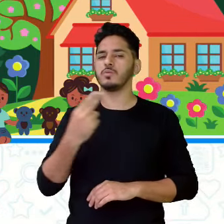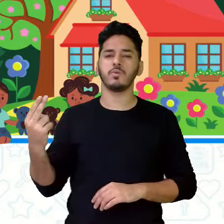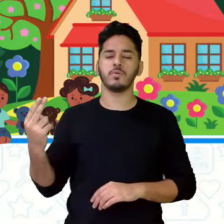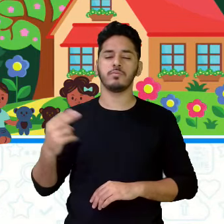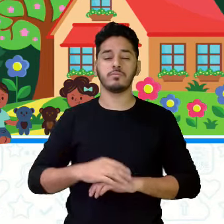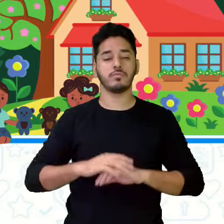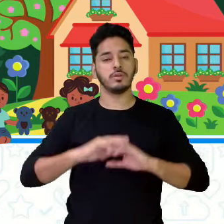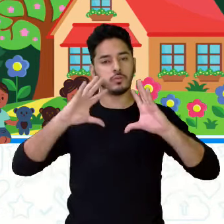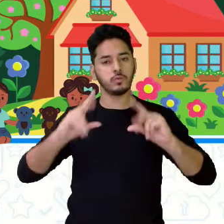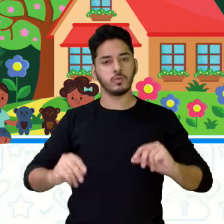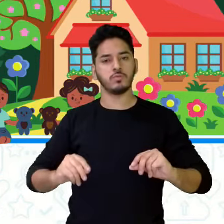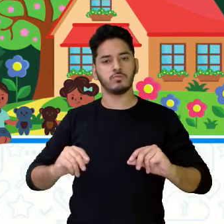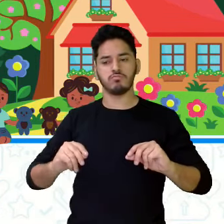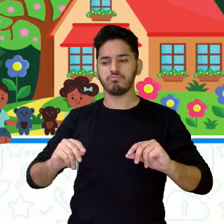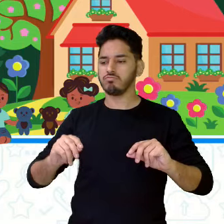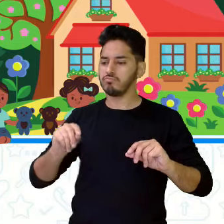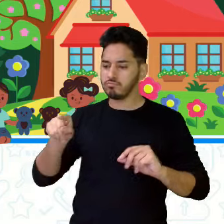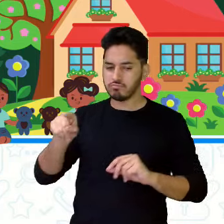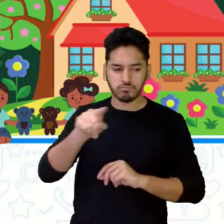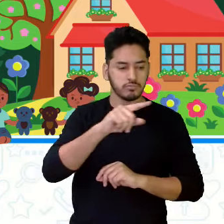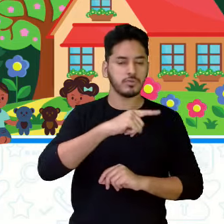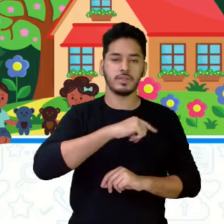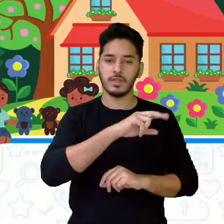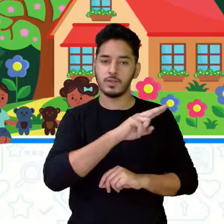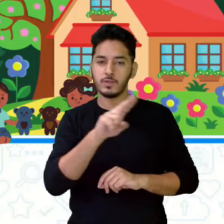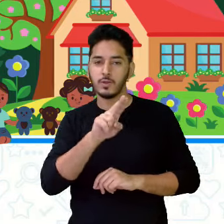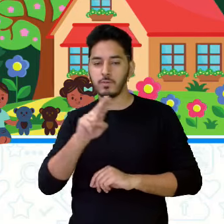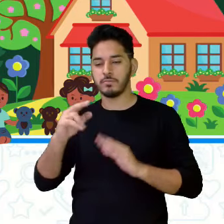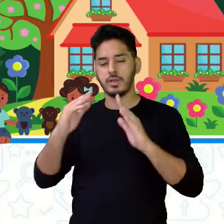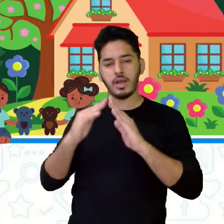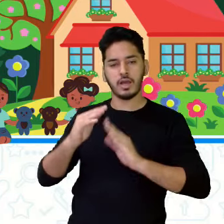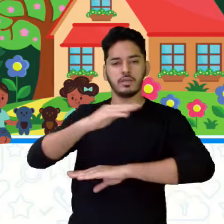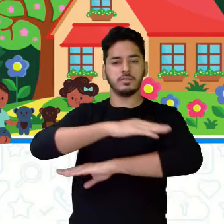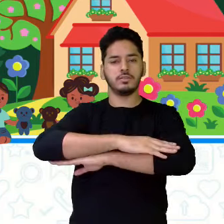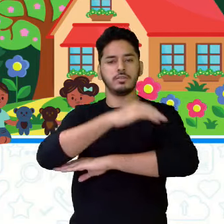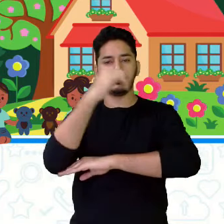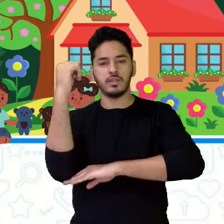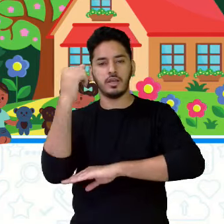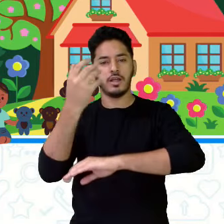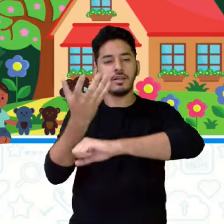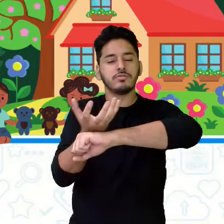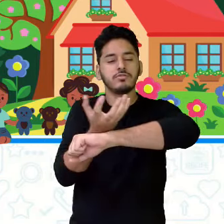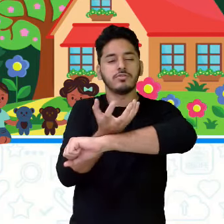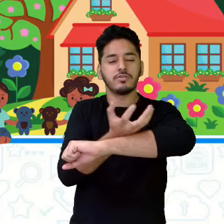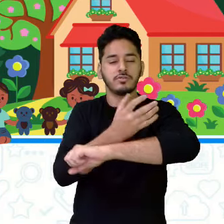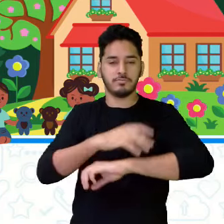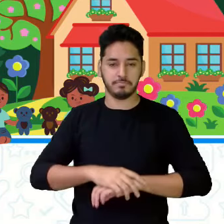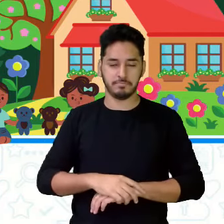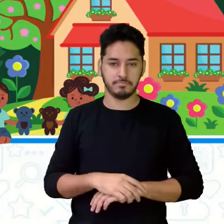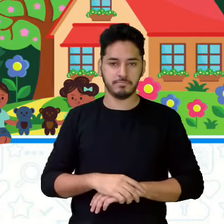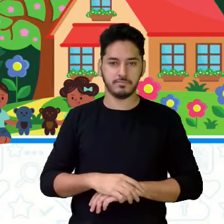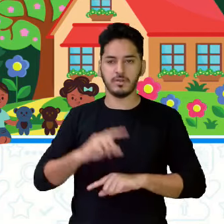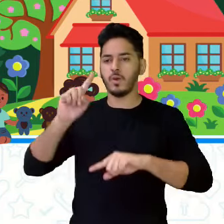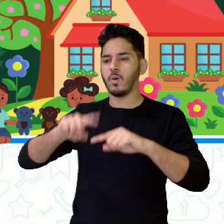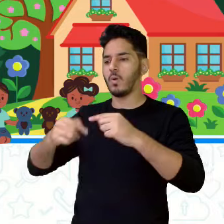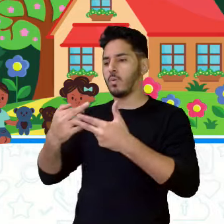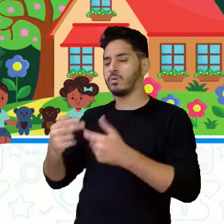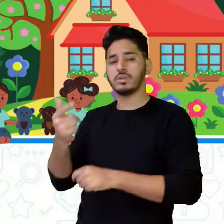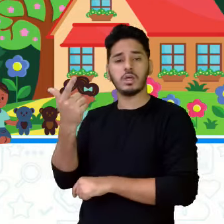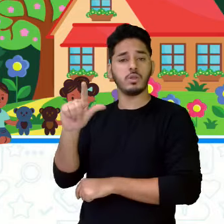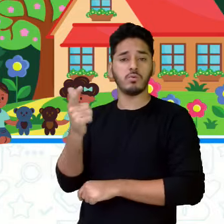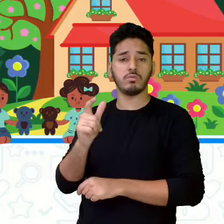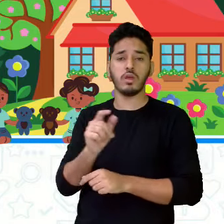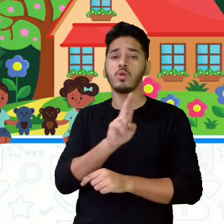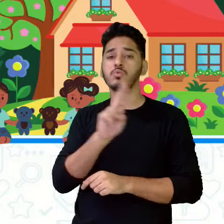Todas as coisas tem nome. Casa, janela e jardim. Coisas, não tem sobrenome,